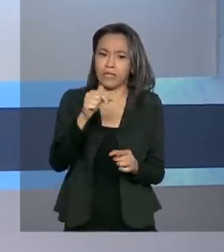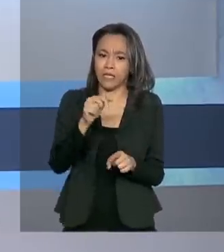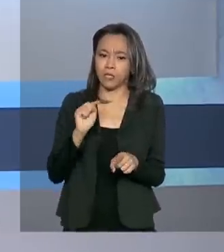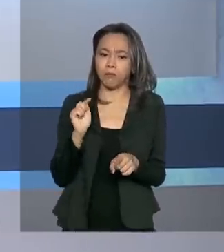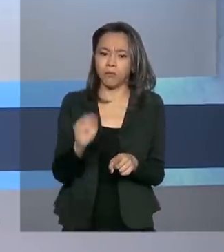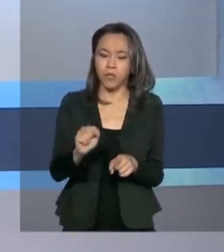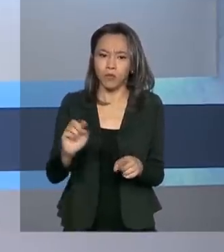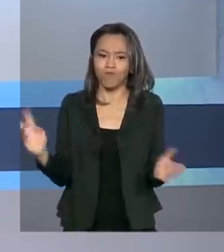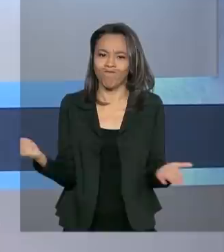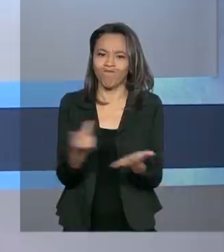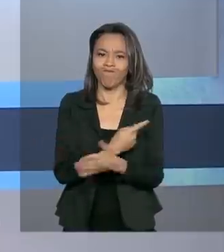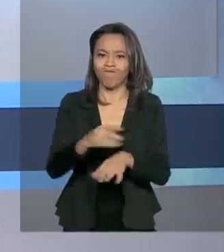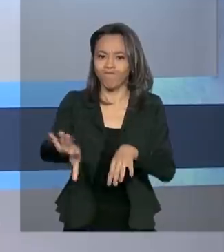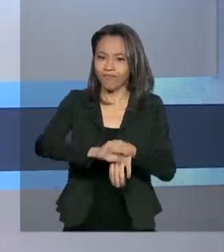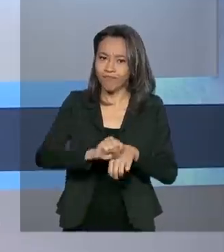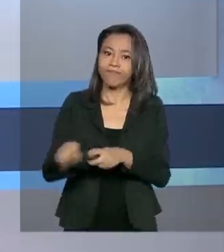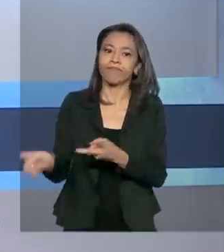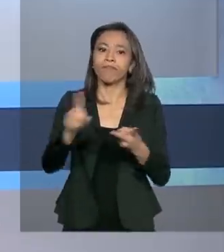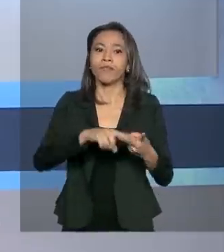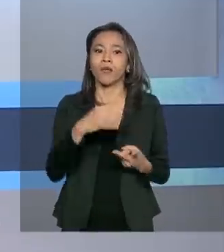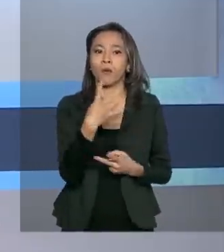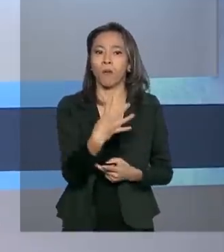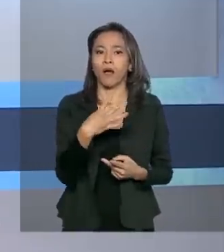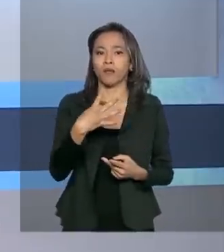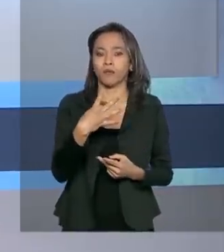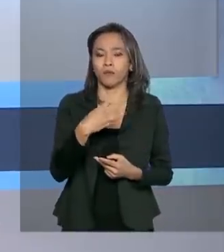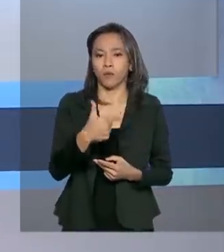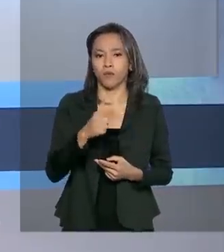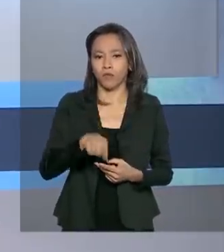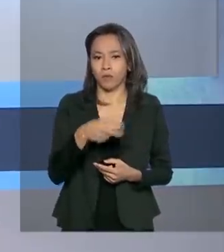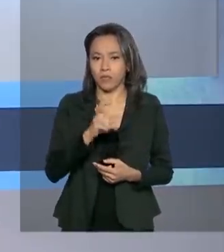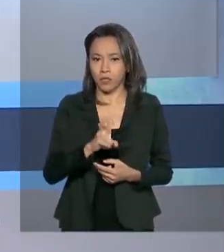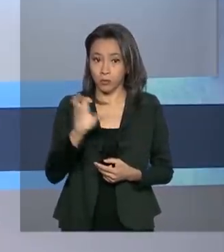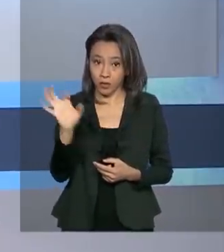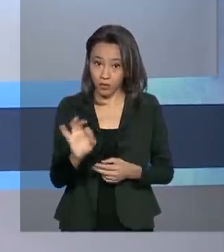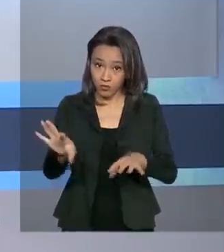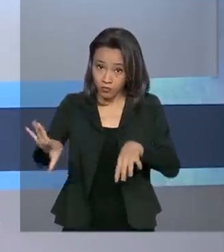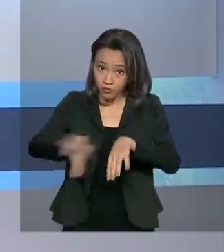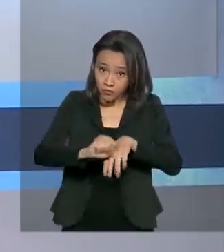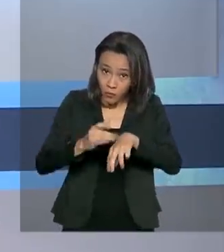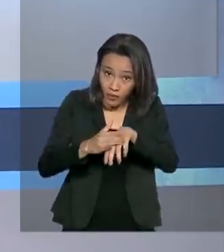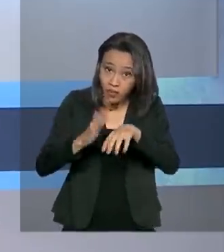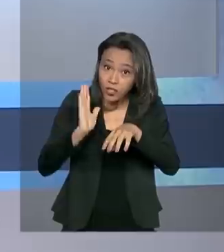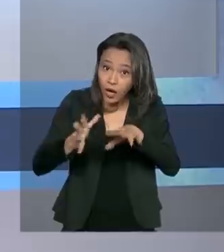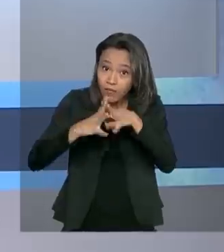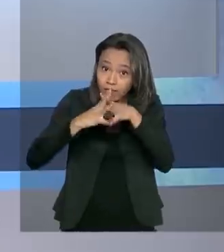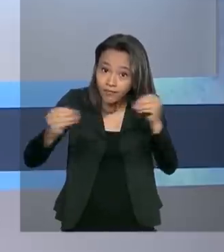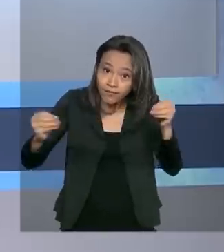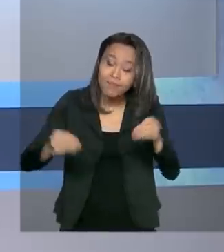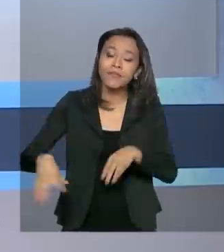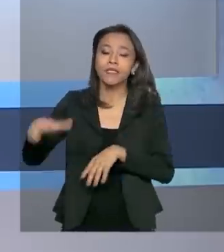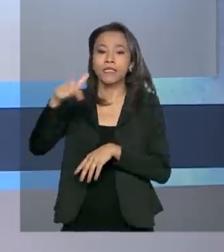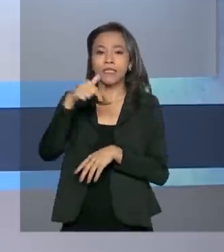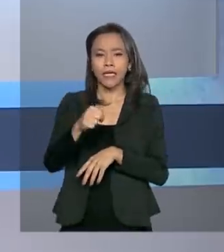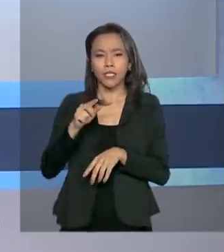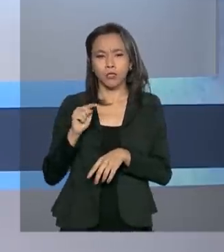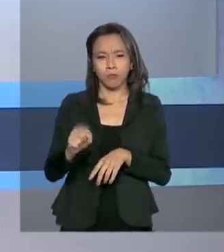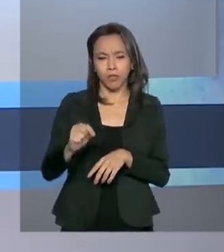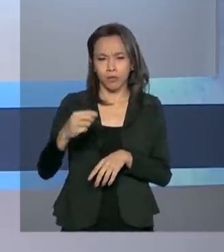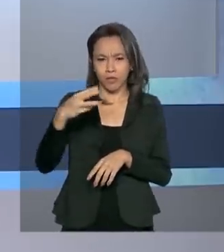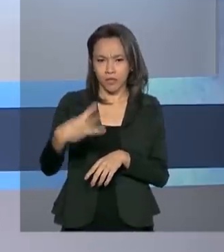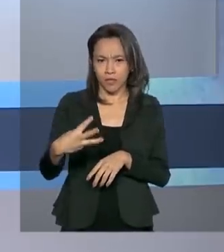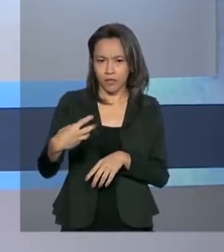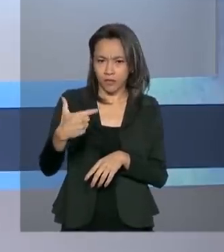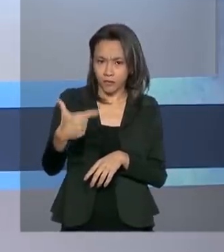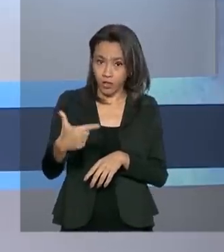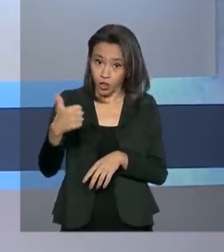casos de coronavírus. 42,5% dos infectados estão curados. 7.321